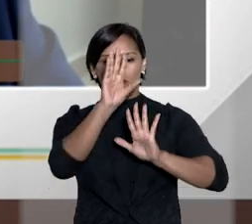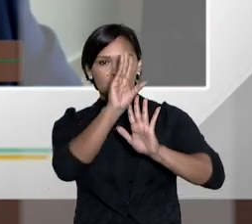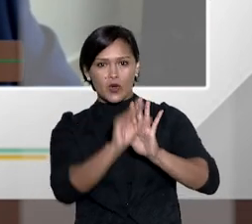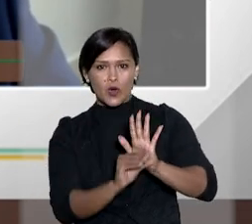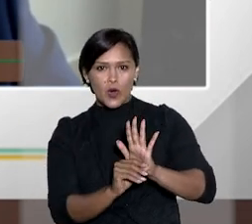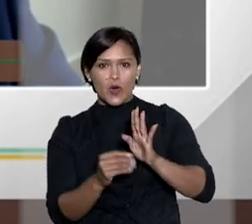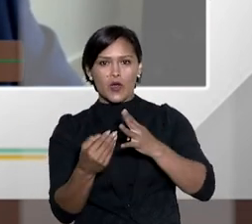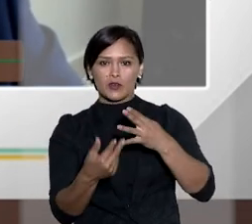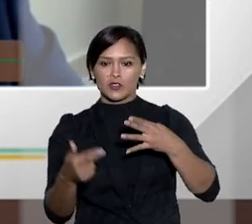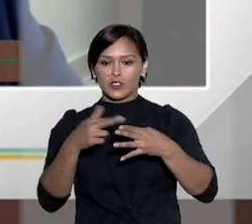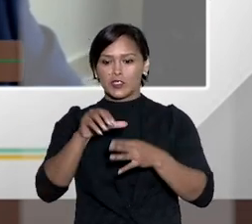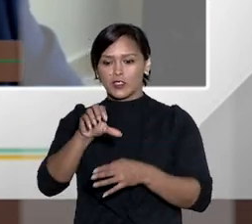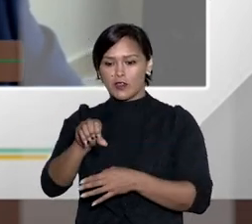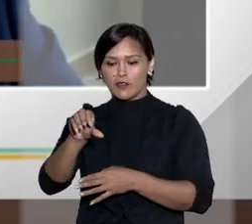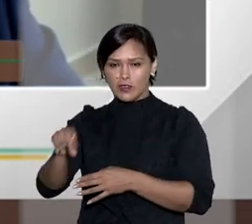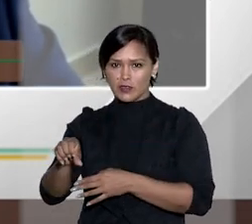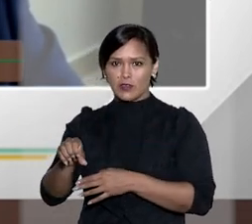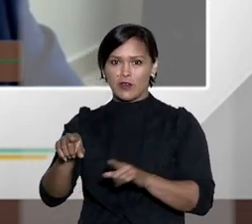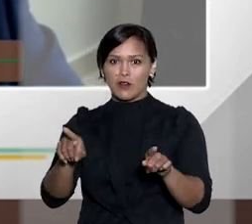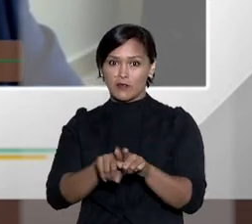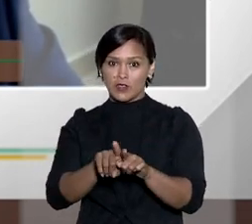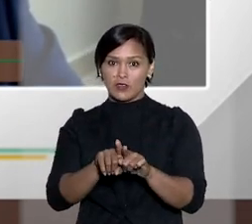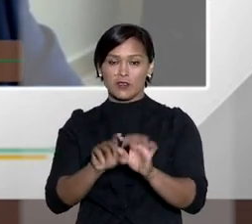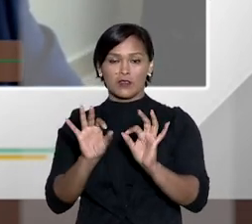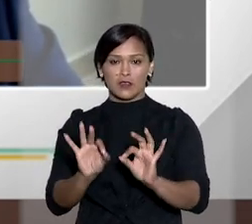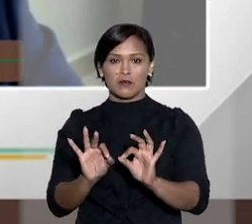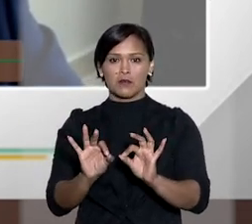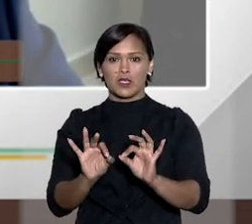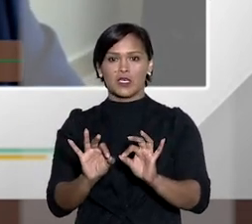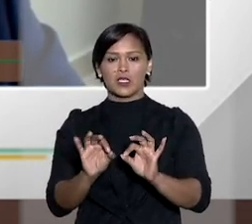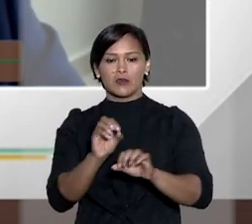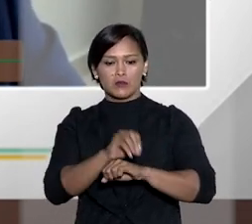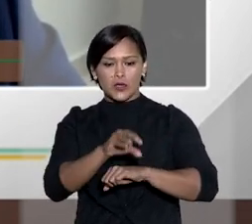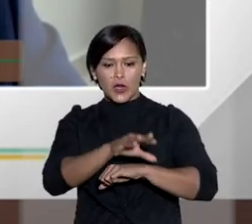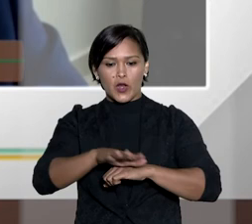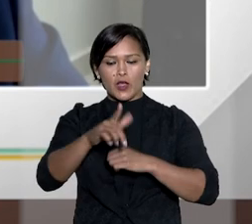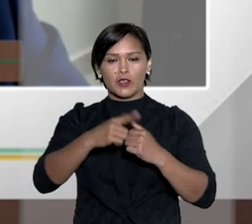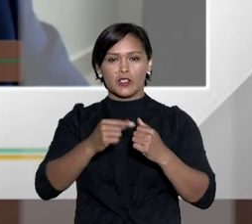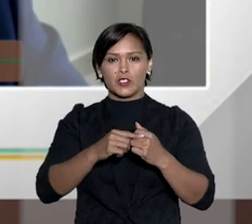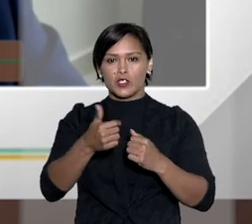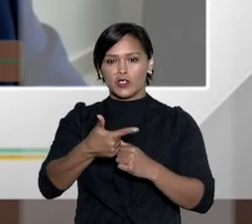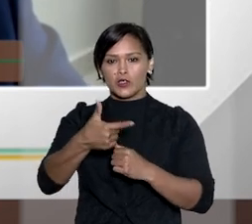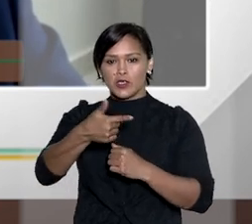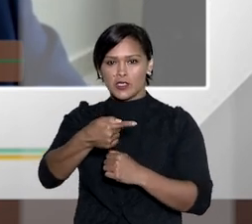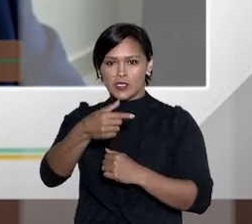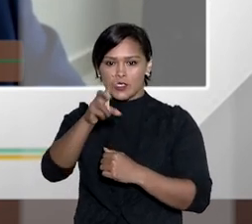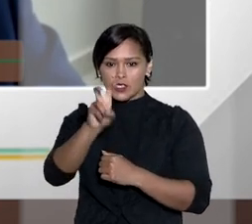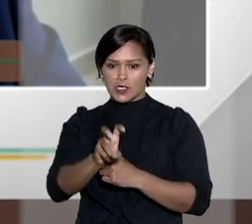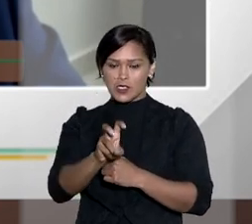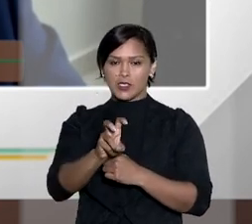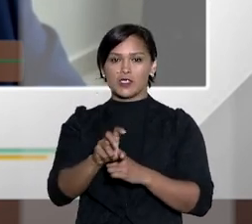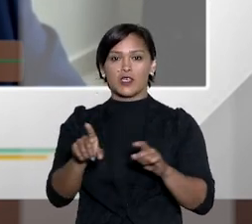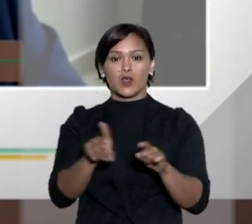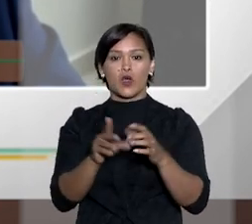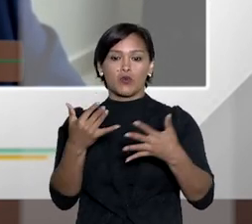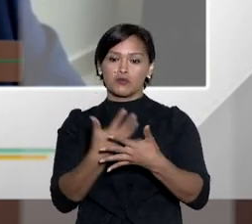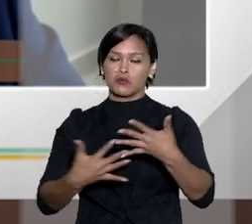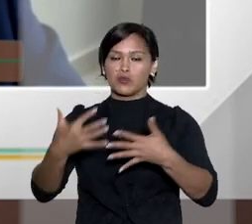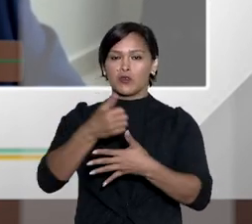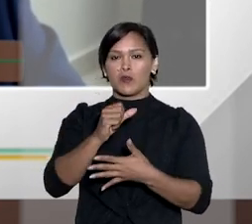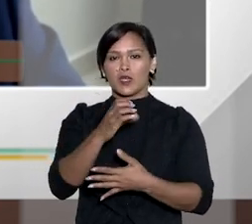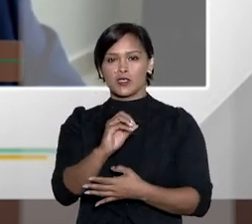embargos de declaração que deu nova roupagem aos embargos na 9.099 e na repristinação do artigo